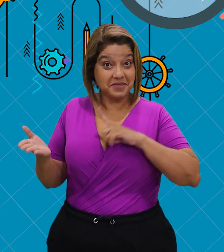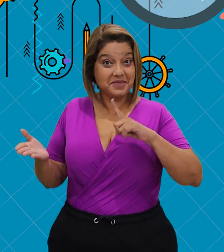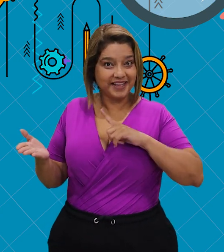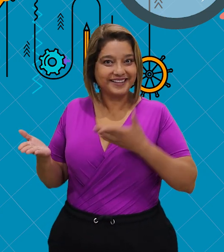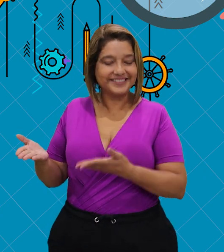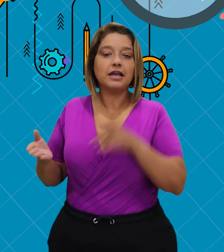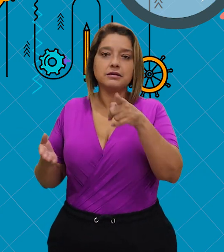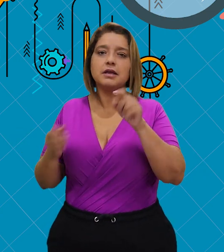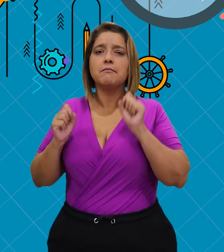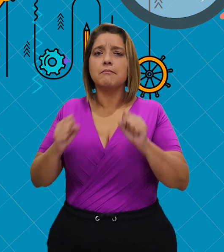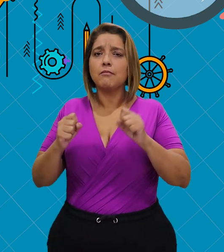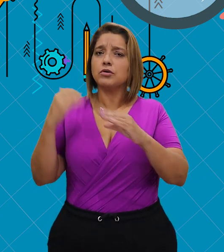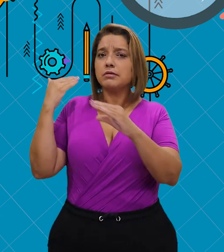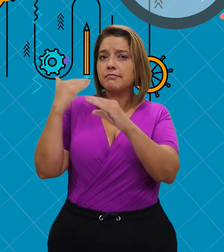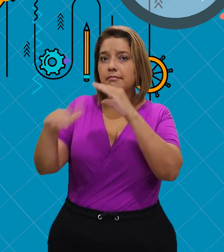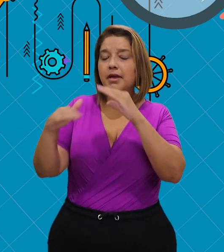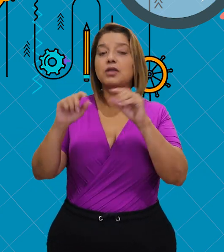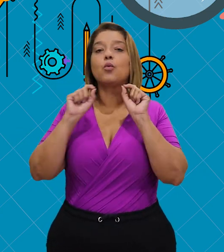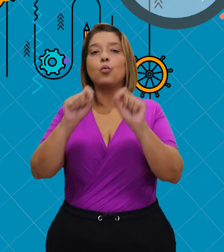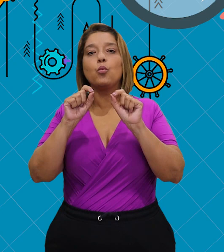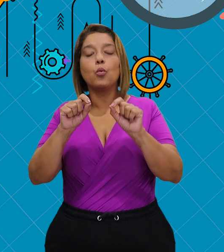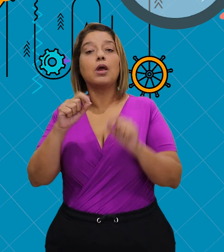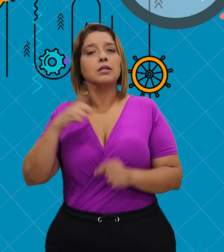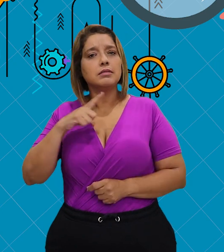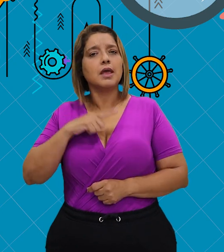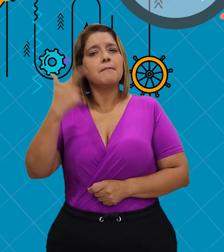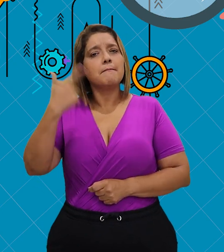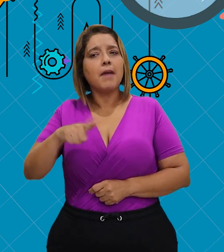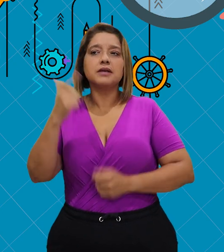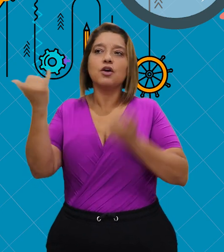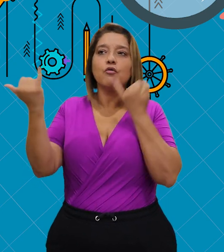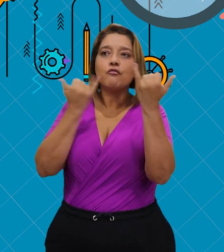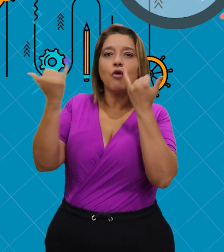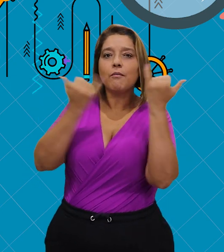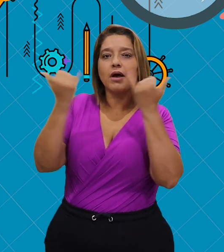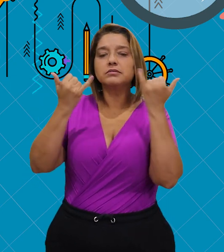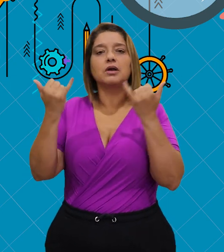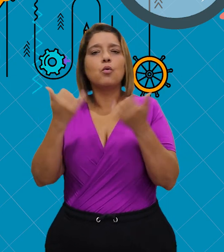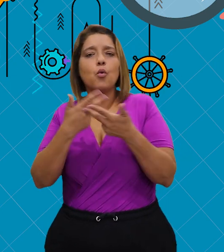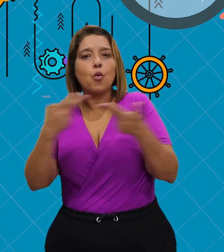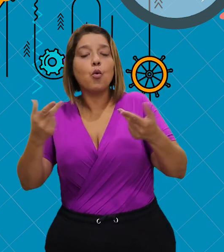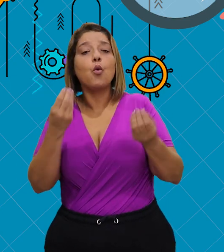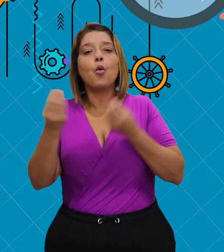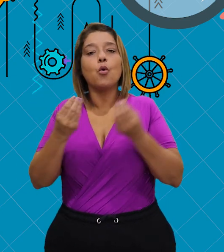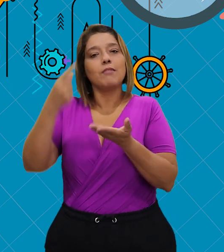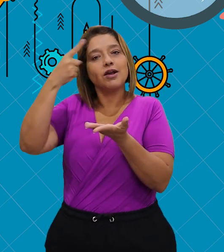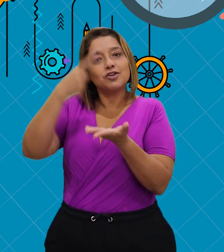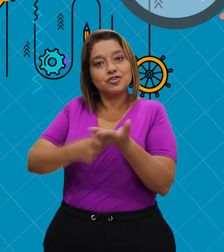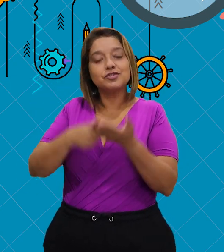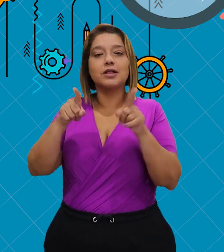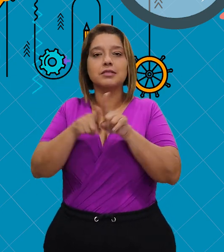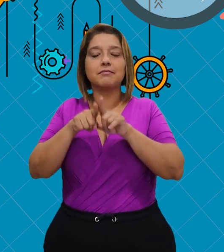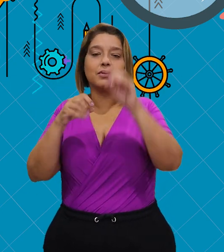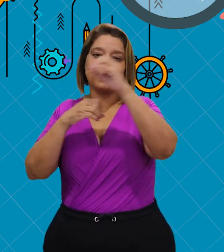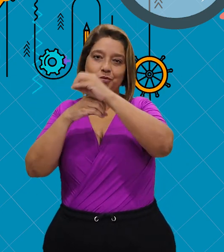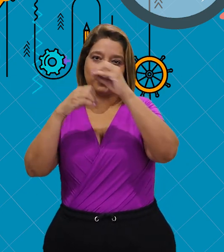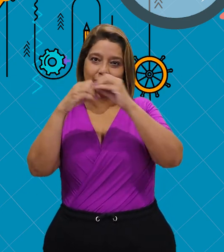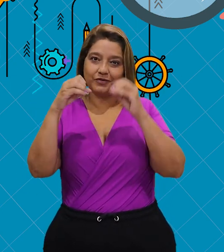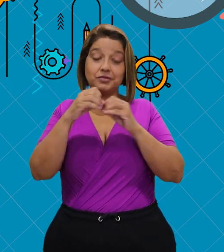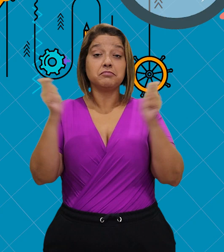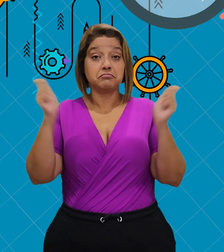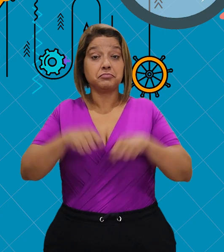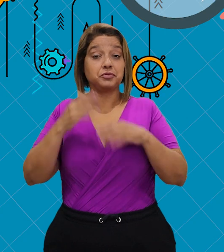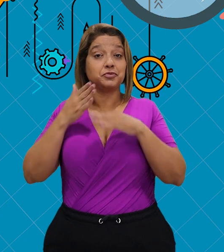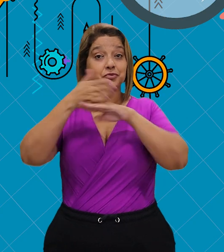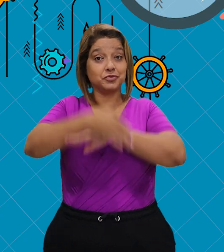Nesse e-mail, vocês podem pegar mais informações e ver como agendar para que a UFG vá